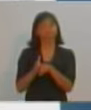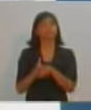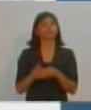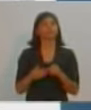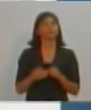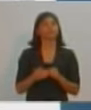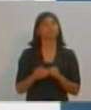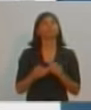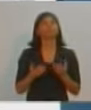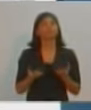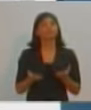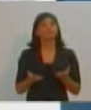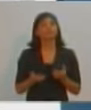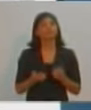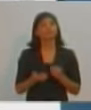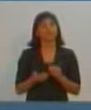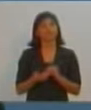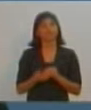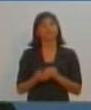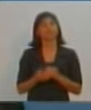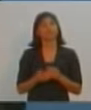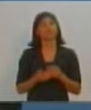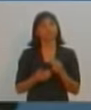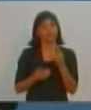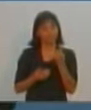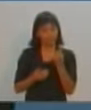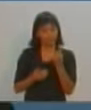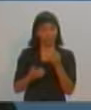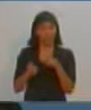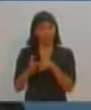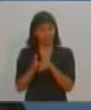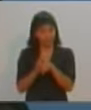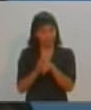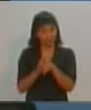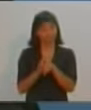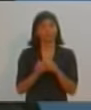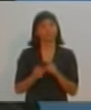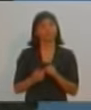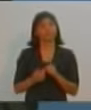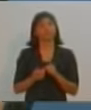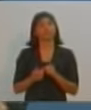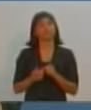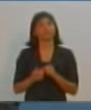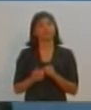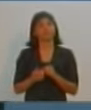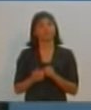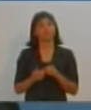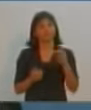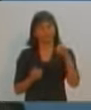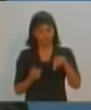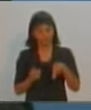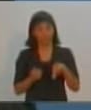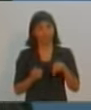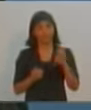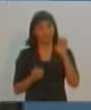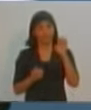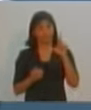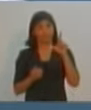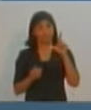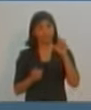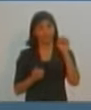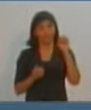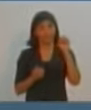Andréia. Candidatos, boa noite. Olha, a minha primeira pergunta é para o candidato Nelson Bugalho e eu gostaria que